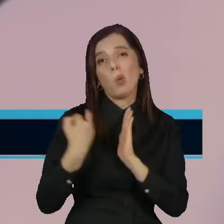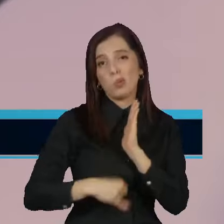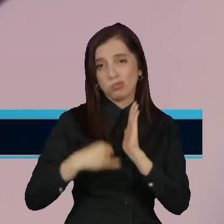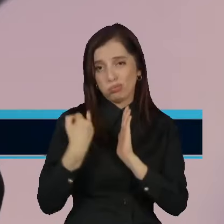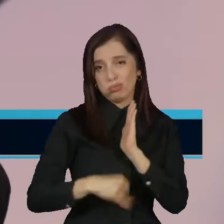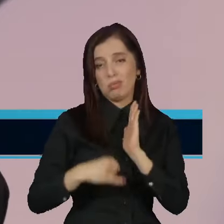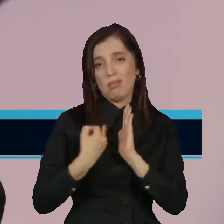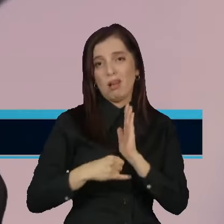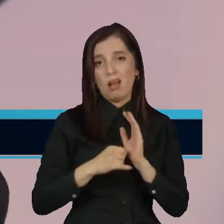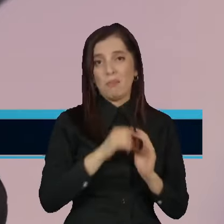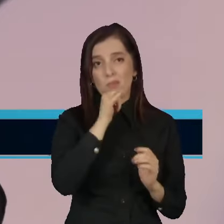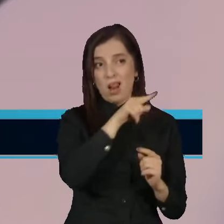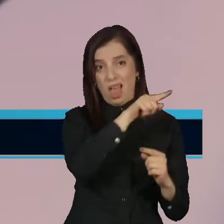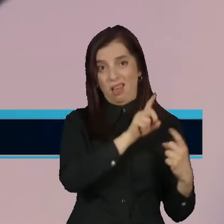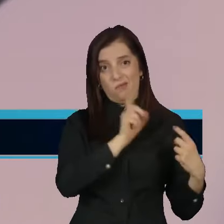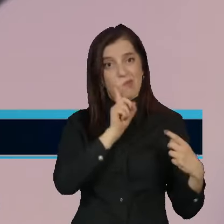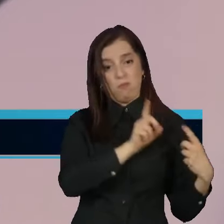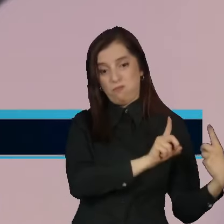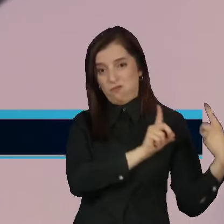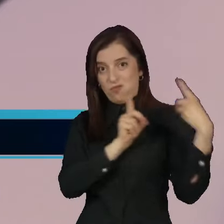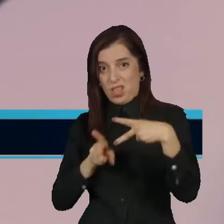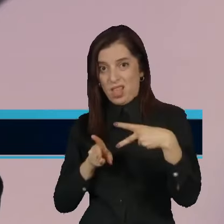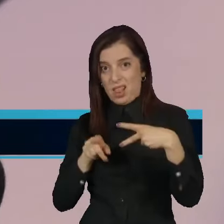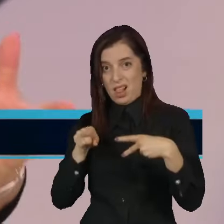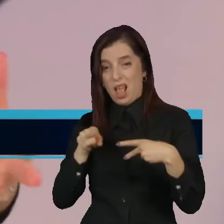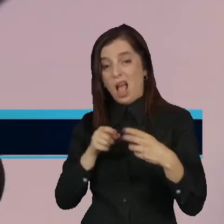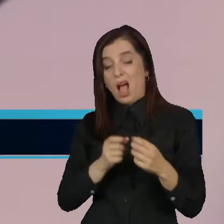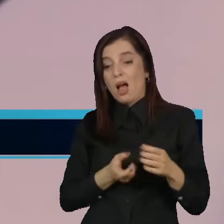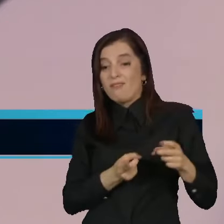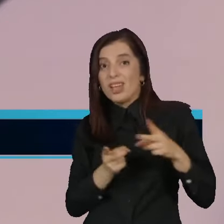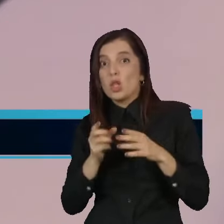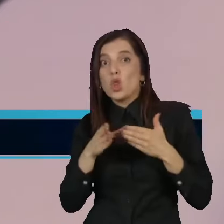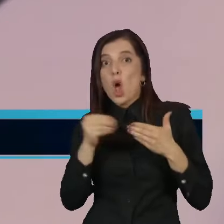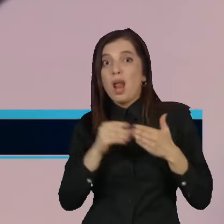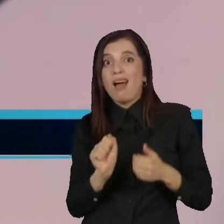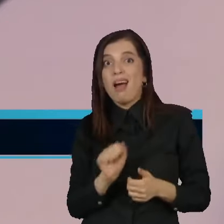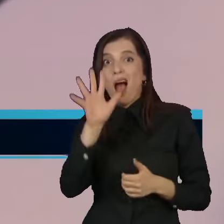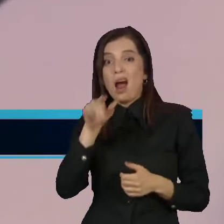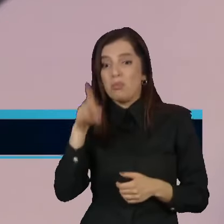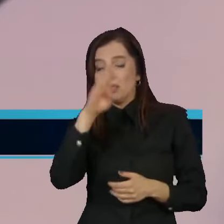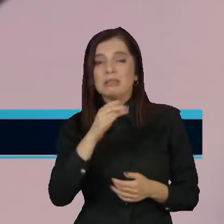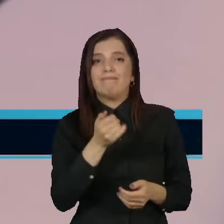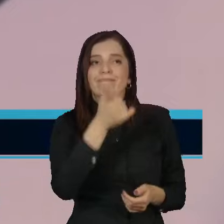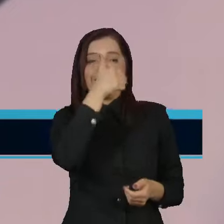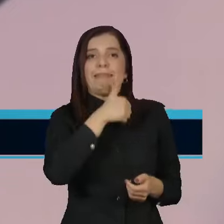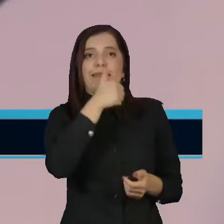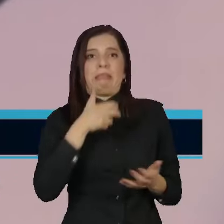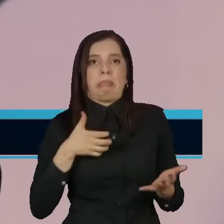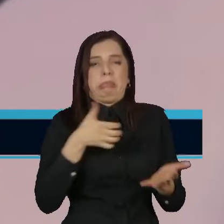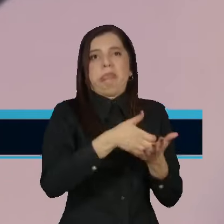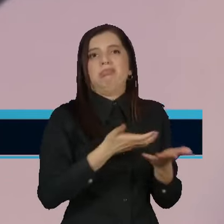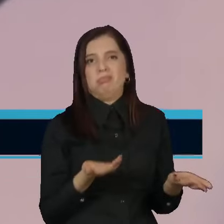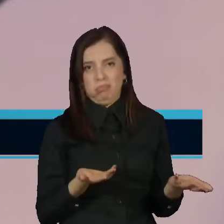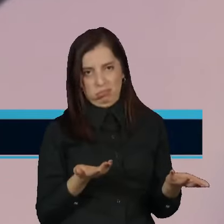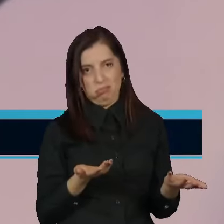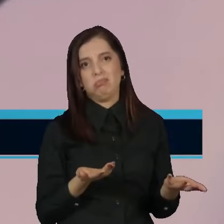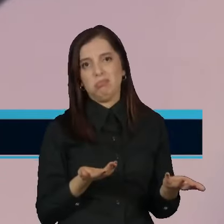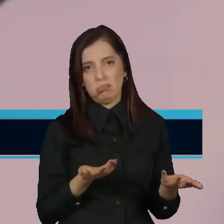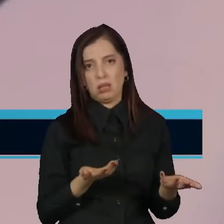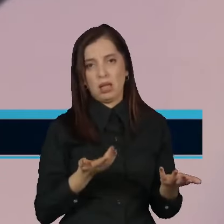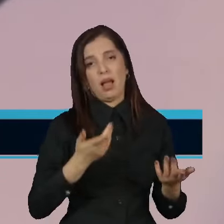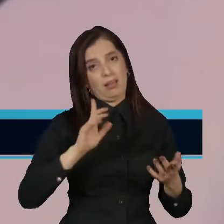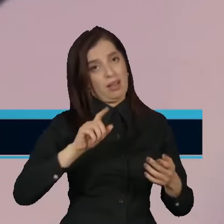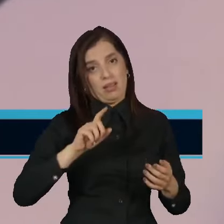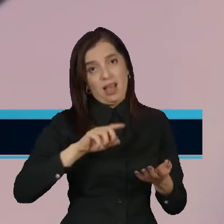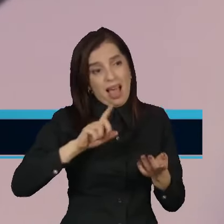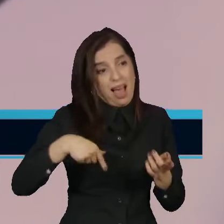importação de inflação que pode acontecer. Isso também pode estragar bastante aí a festa econômica que a